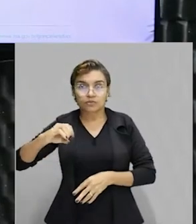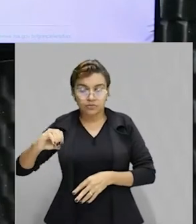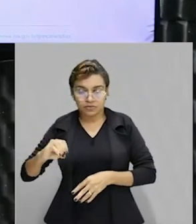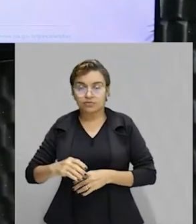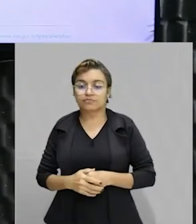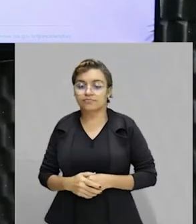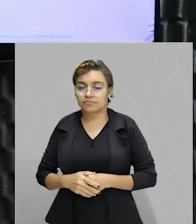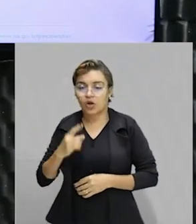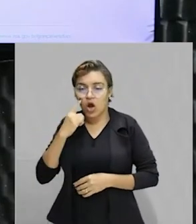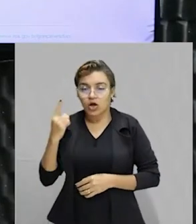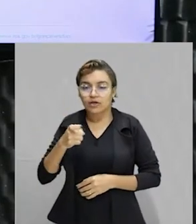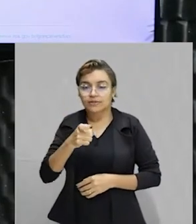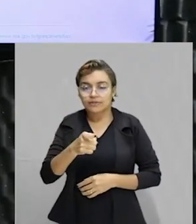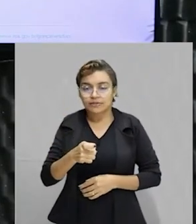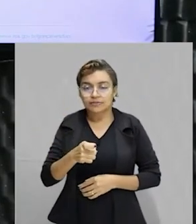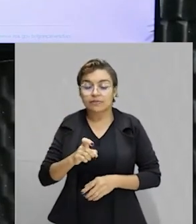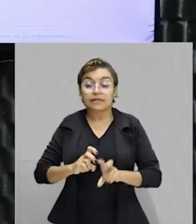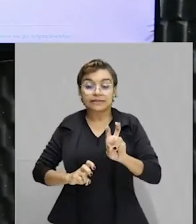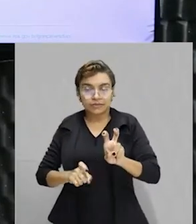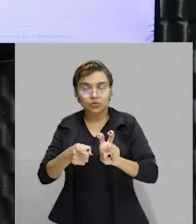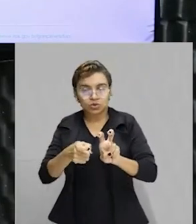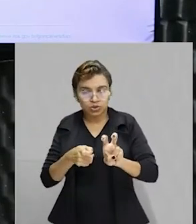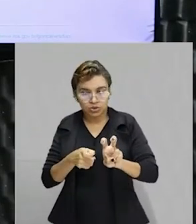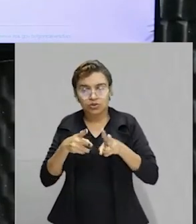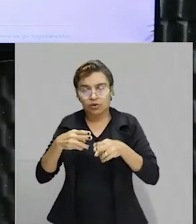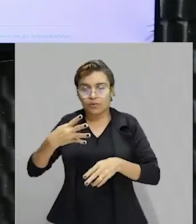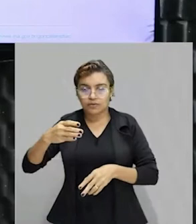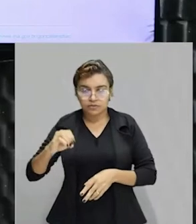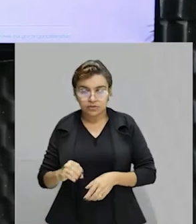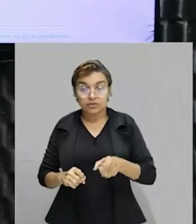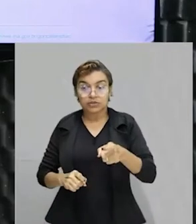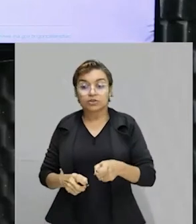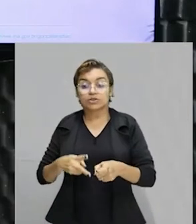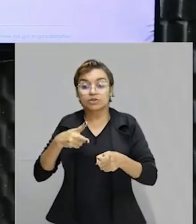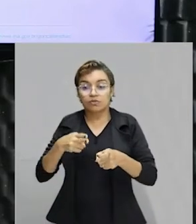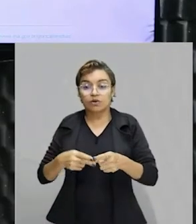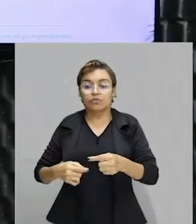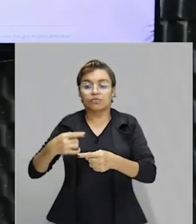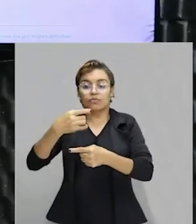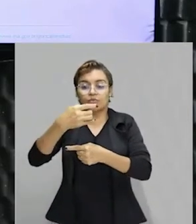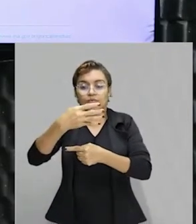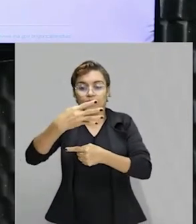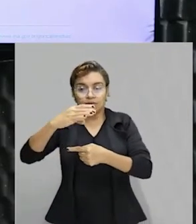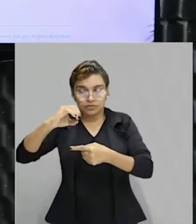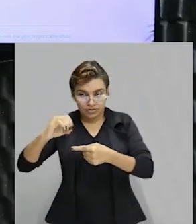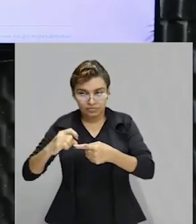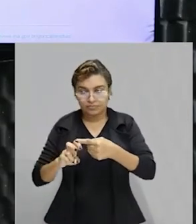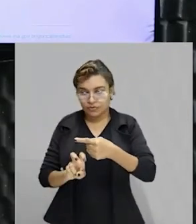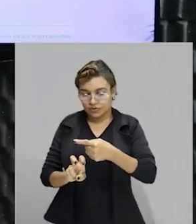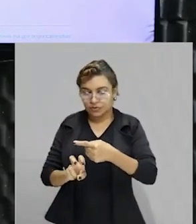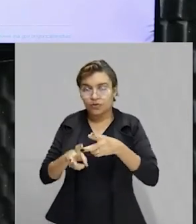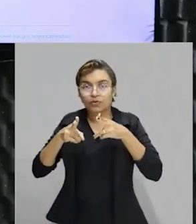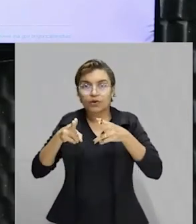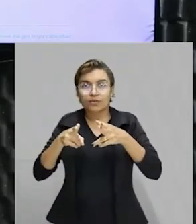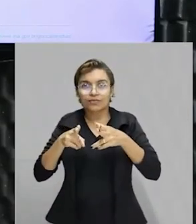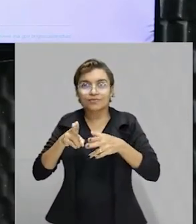dá o 5X igual a 400 e para nós descobrimos quem é o X, basta dividir o 400 por 5 que tem como